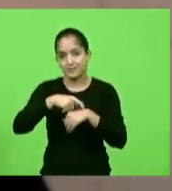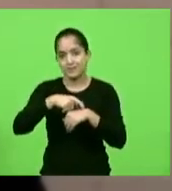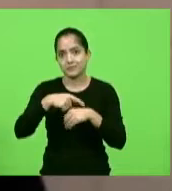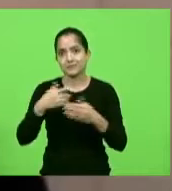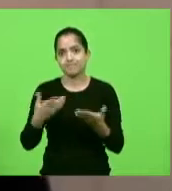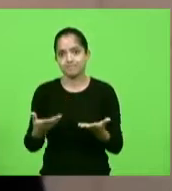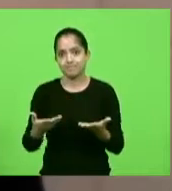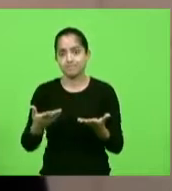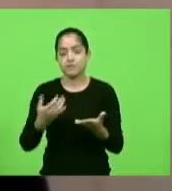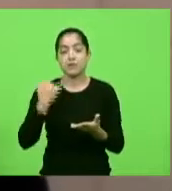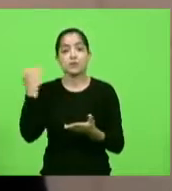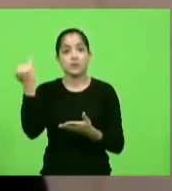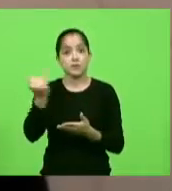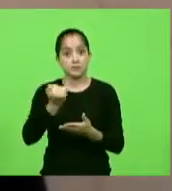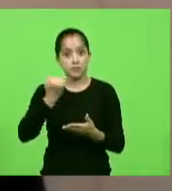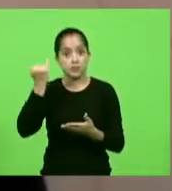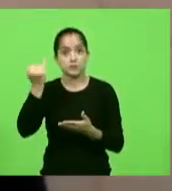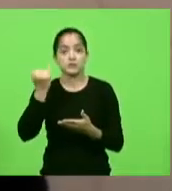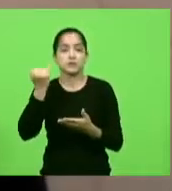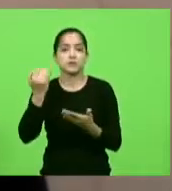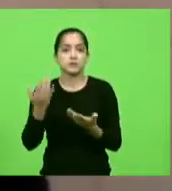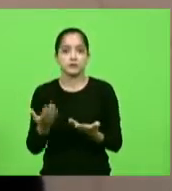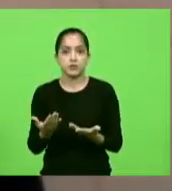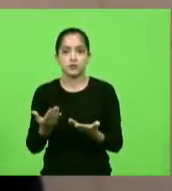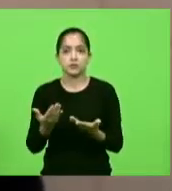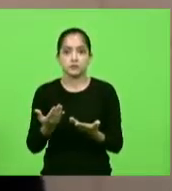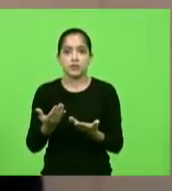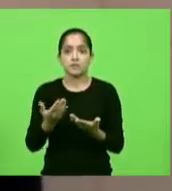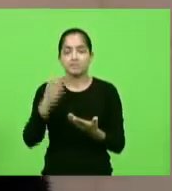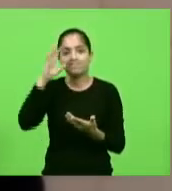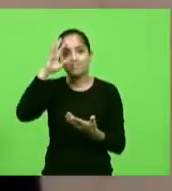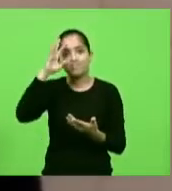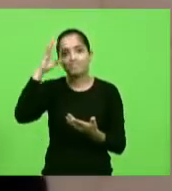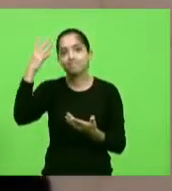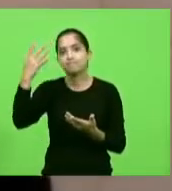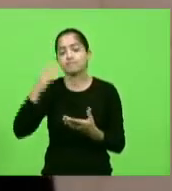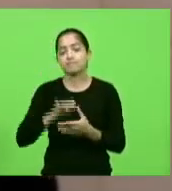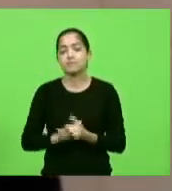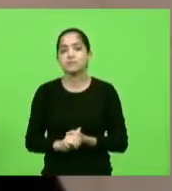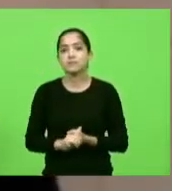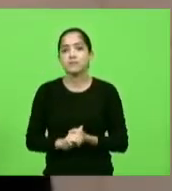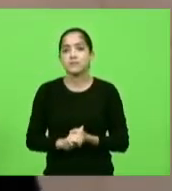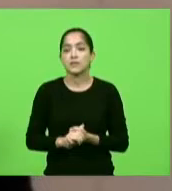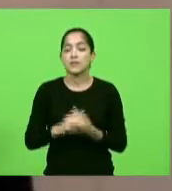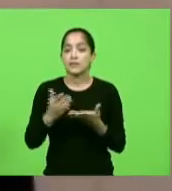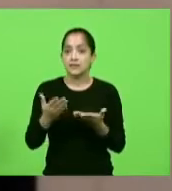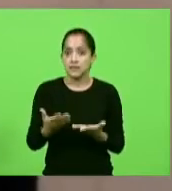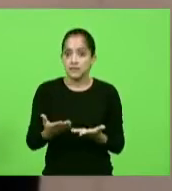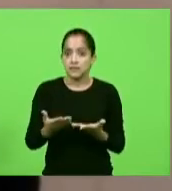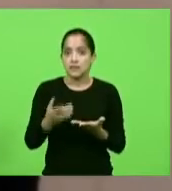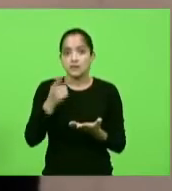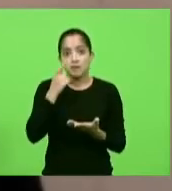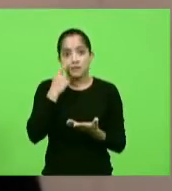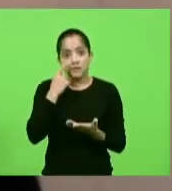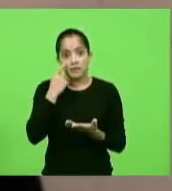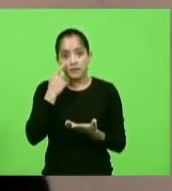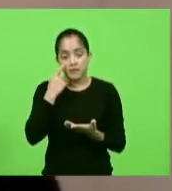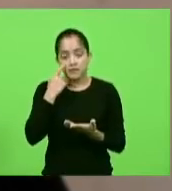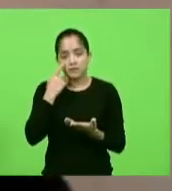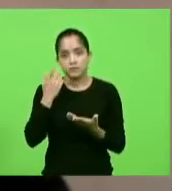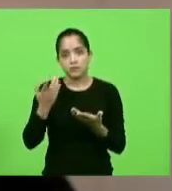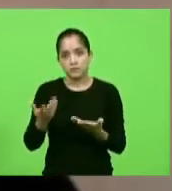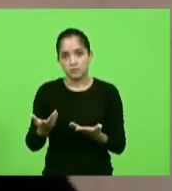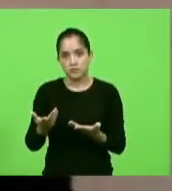pandemia, por isso é importante o encaminhamento dessas soluções. Nós também estamos acompanhando com